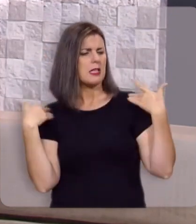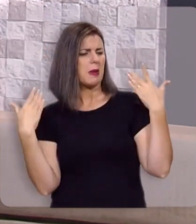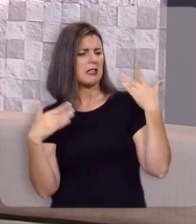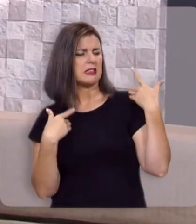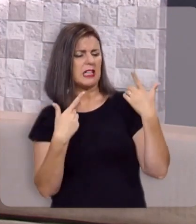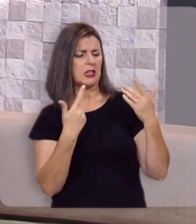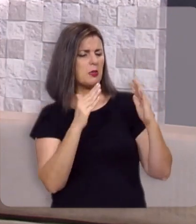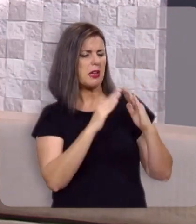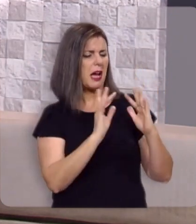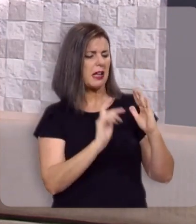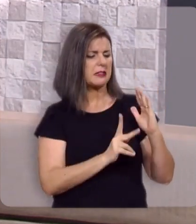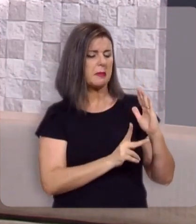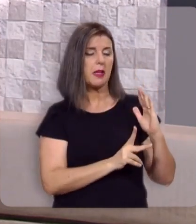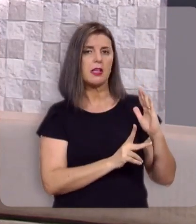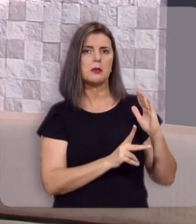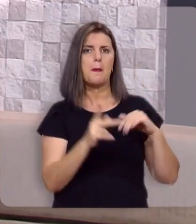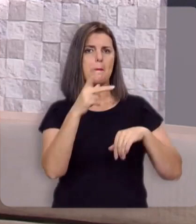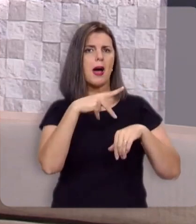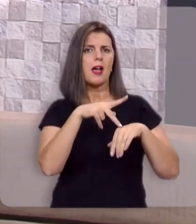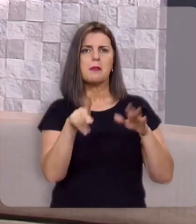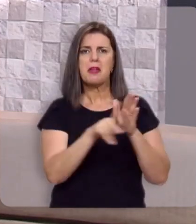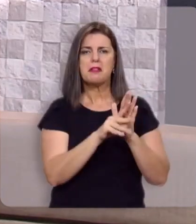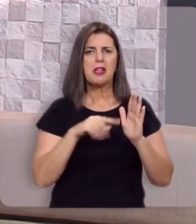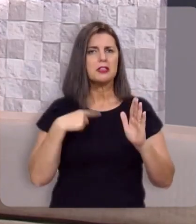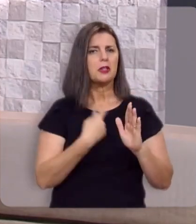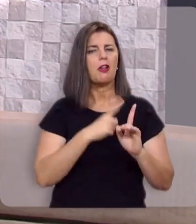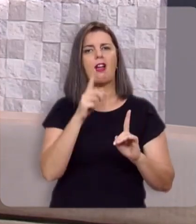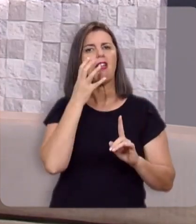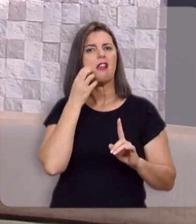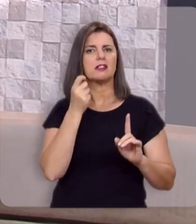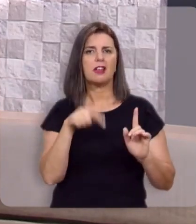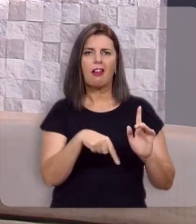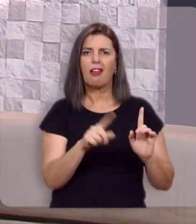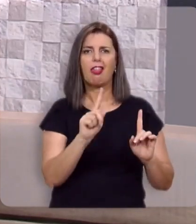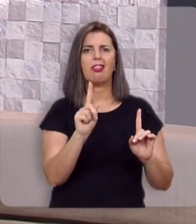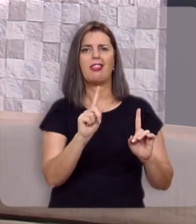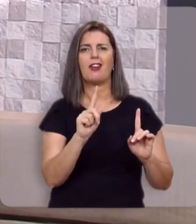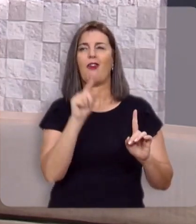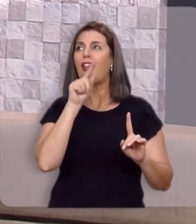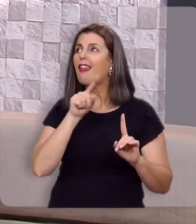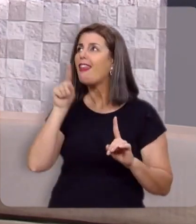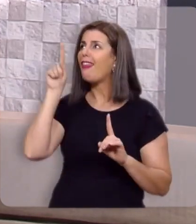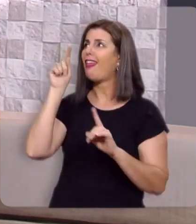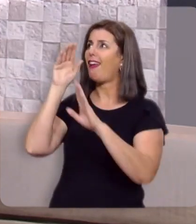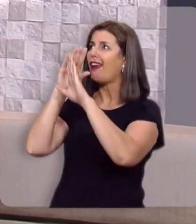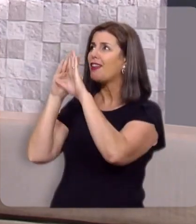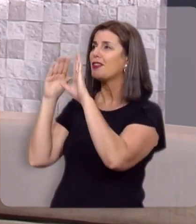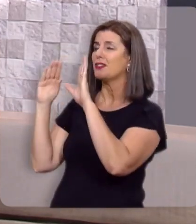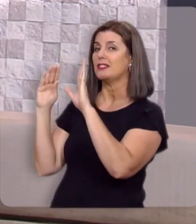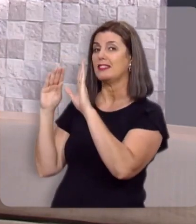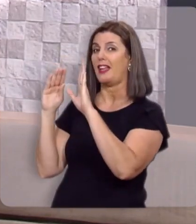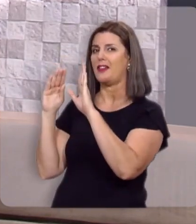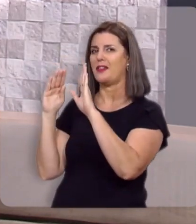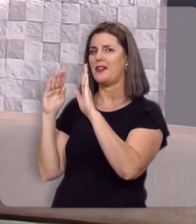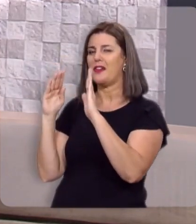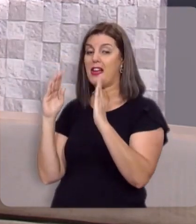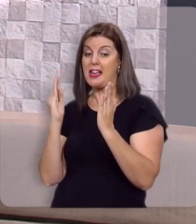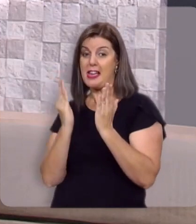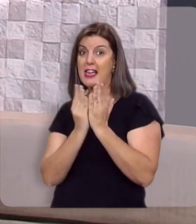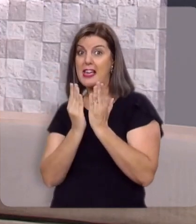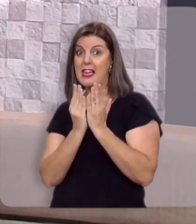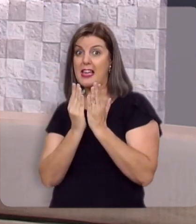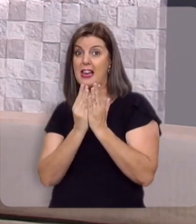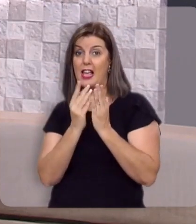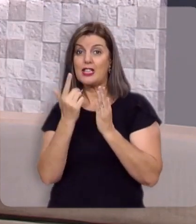aqui não temos casa permanente, aqui não é a nossa pátria, aqui não está a nossa herança. A morte para o crente é